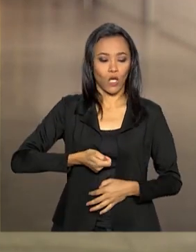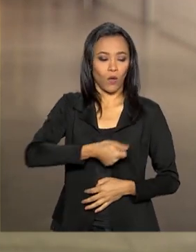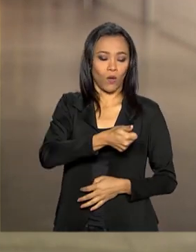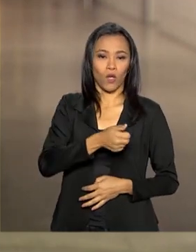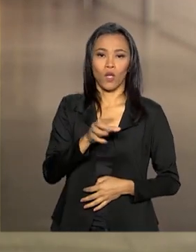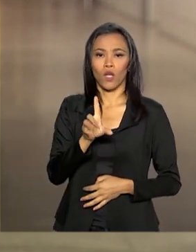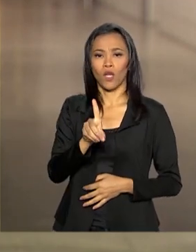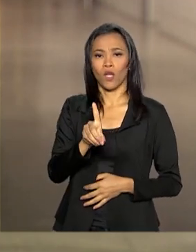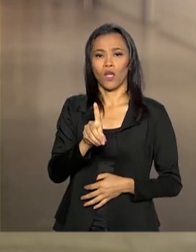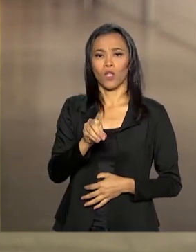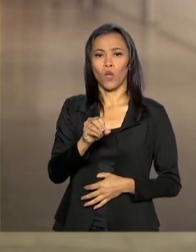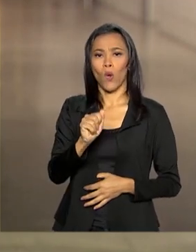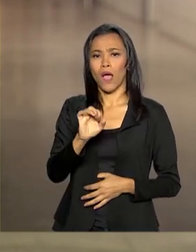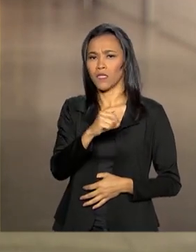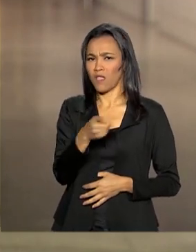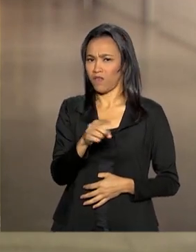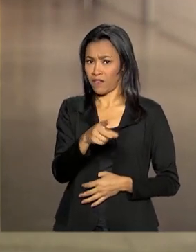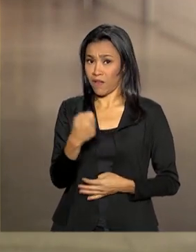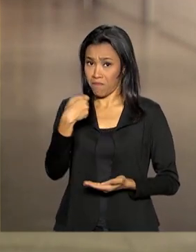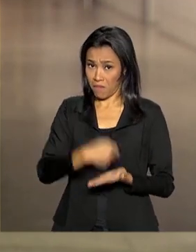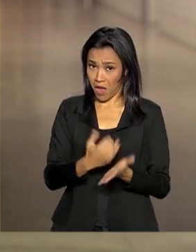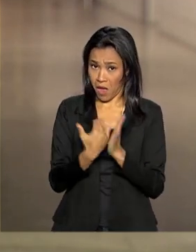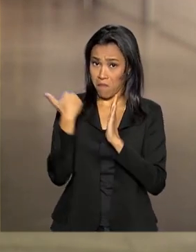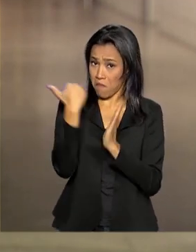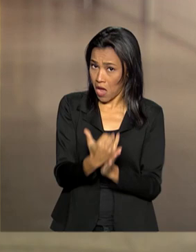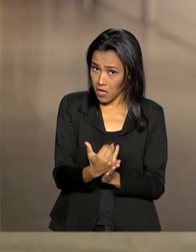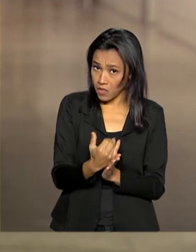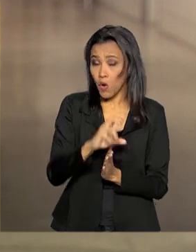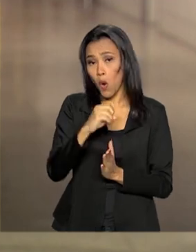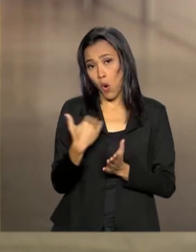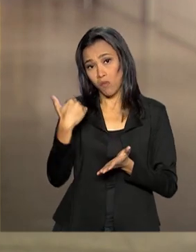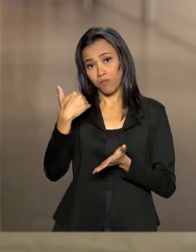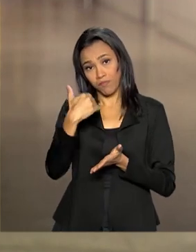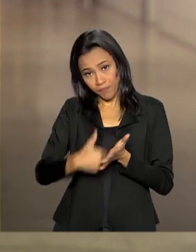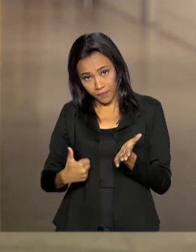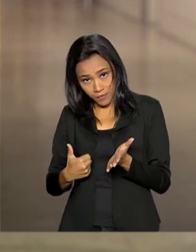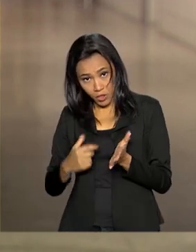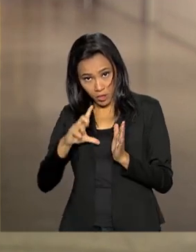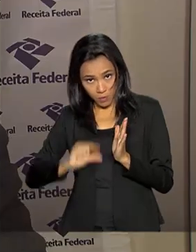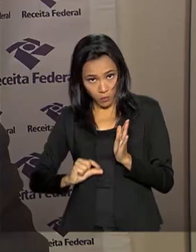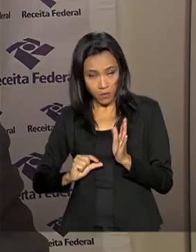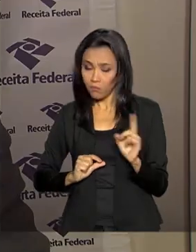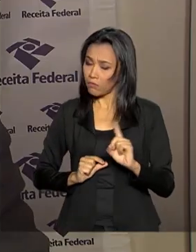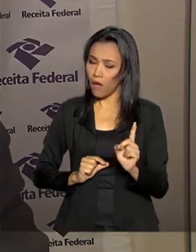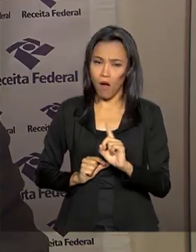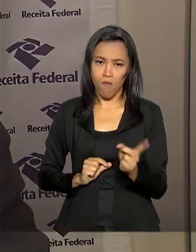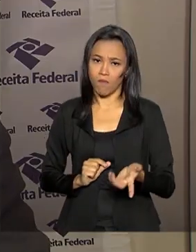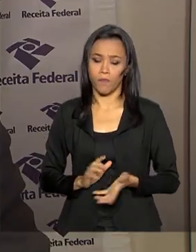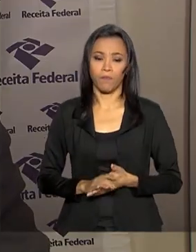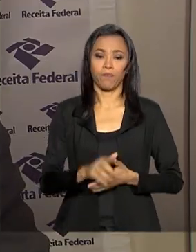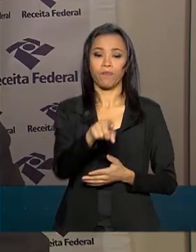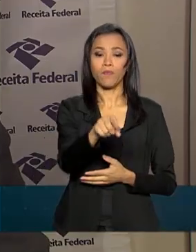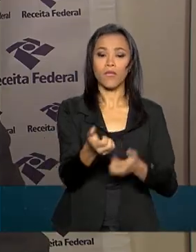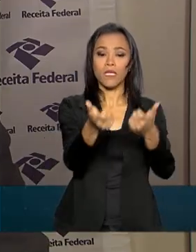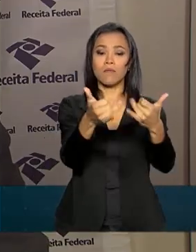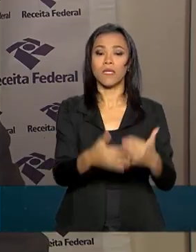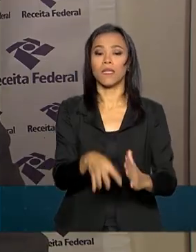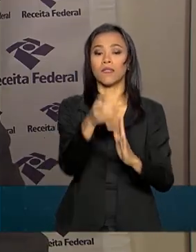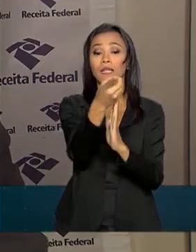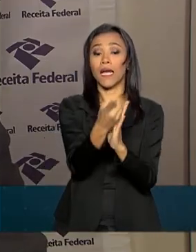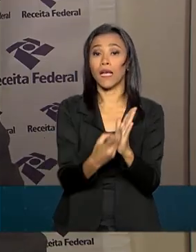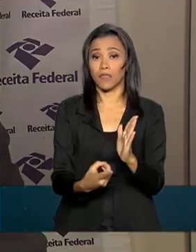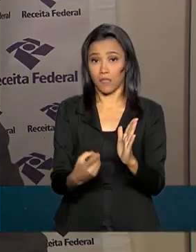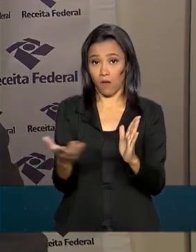pois você não pagará mais imposto e nem terá sua restituição diminuída. Na declaração, agora,